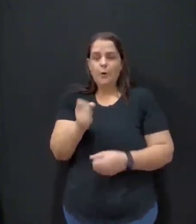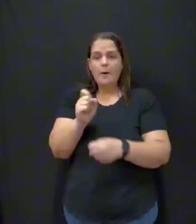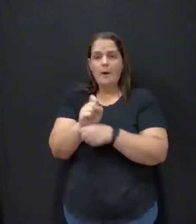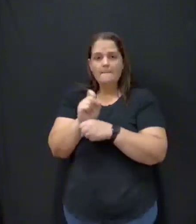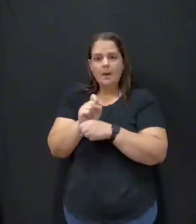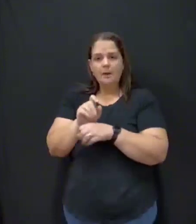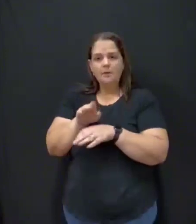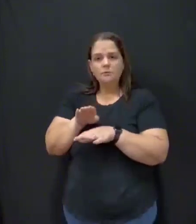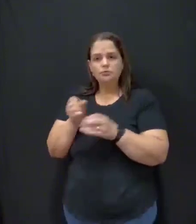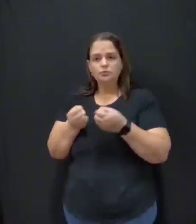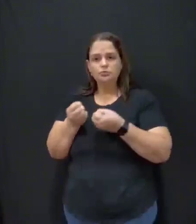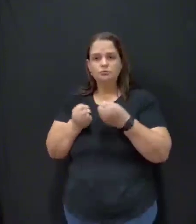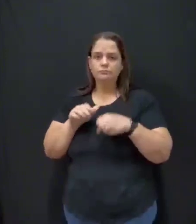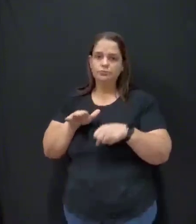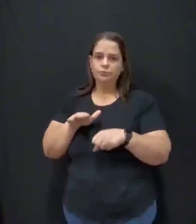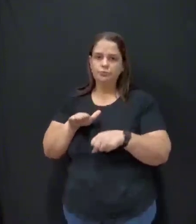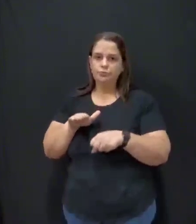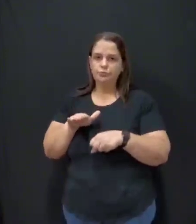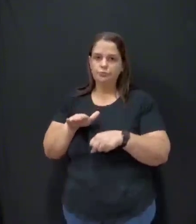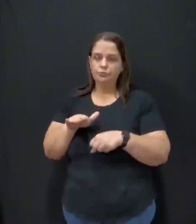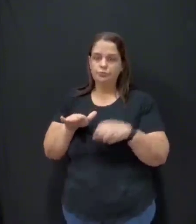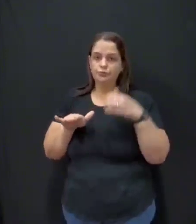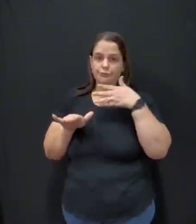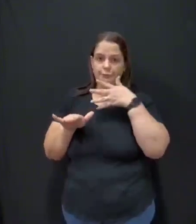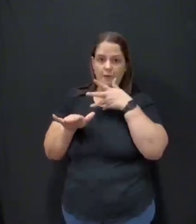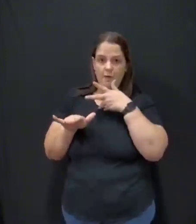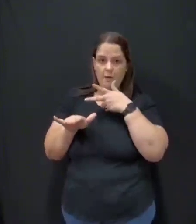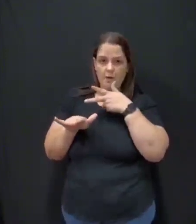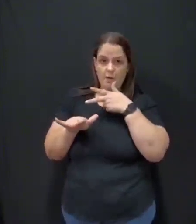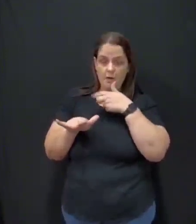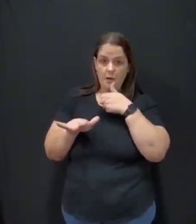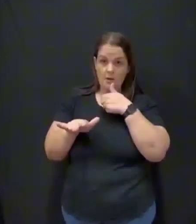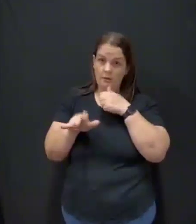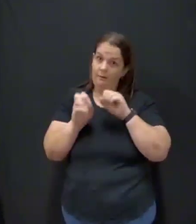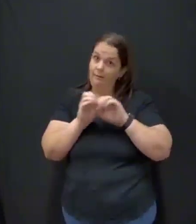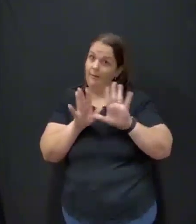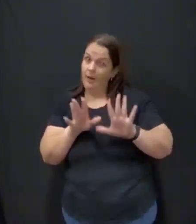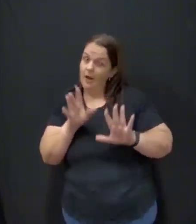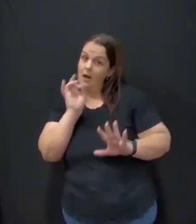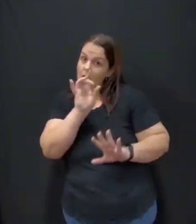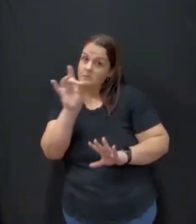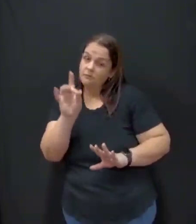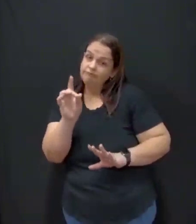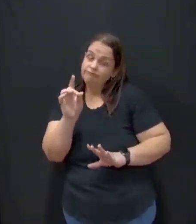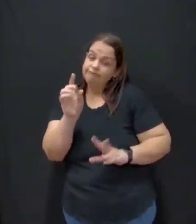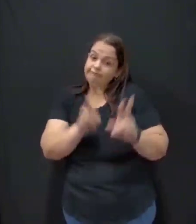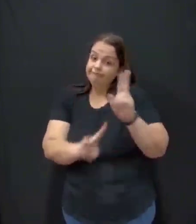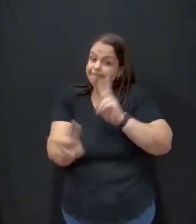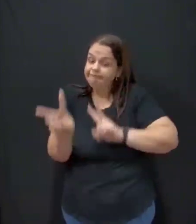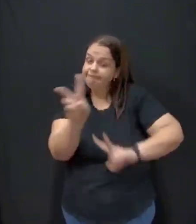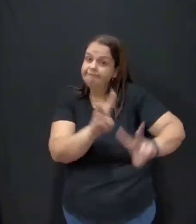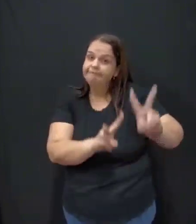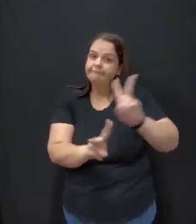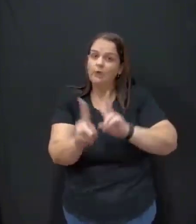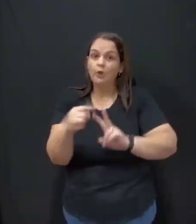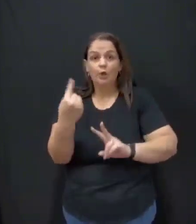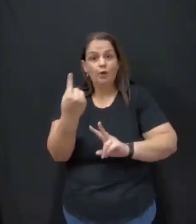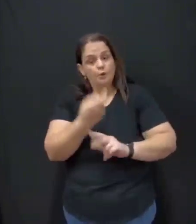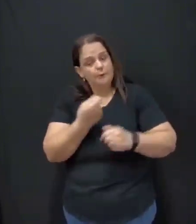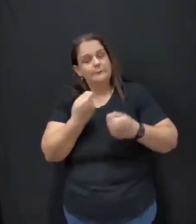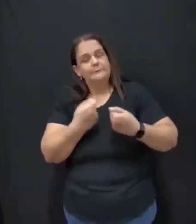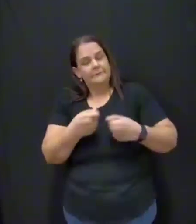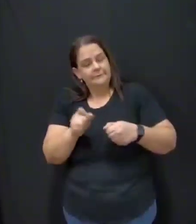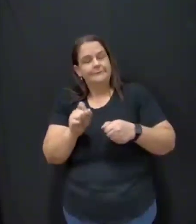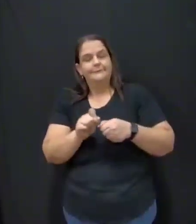e passei. Agora, claro que cada um vai avaliar, mas que nós temos que fazer alguma coisa